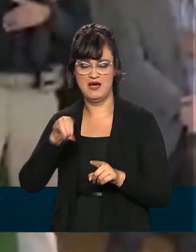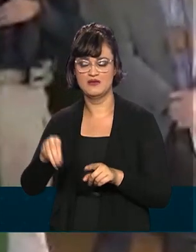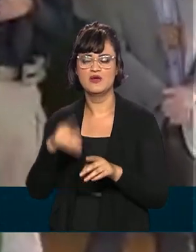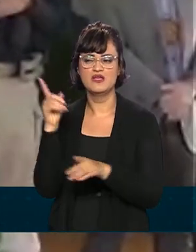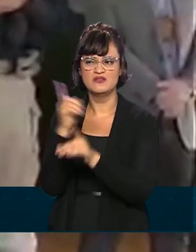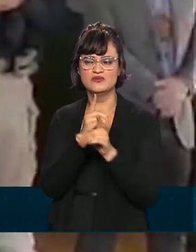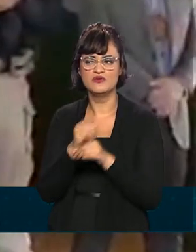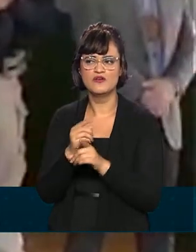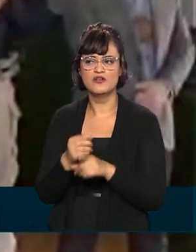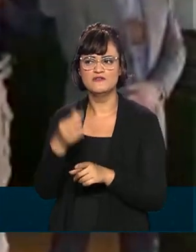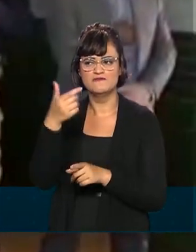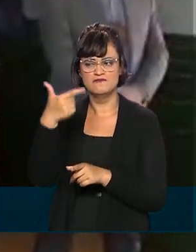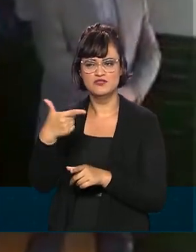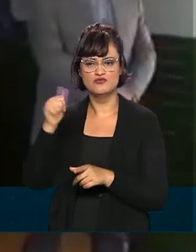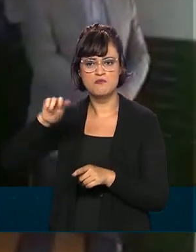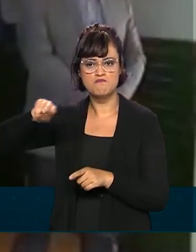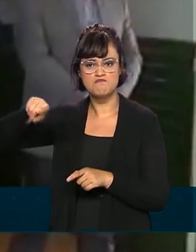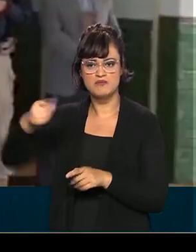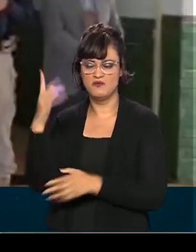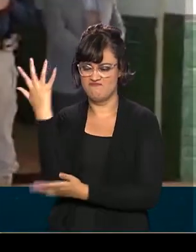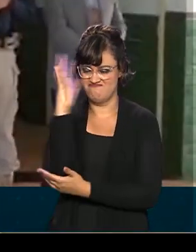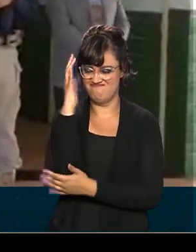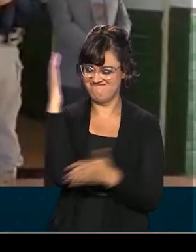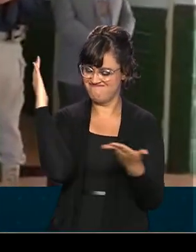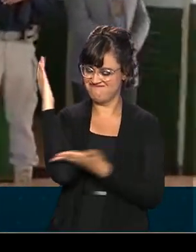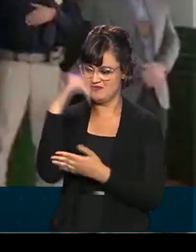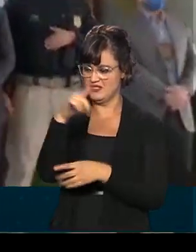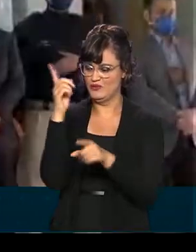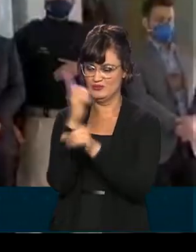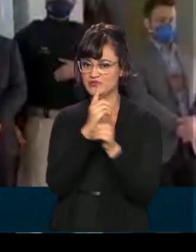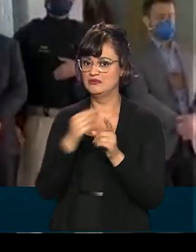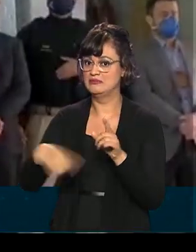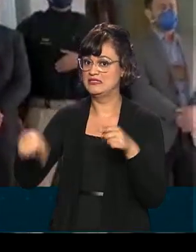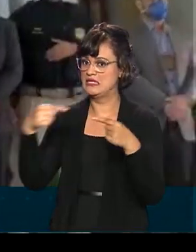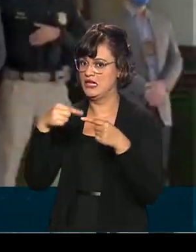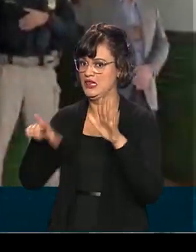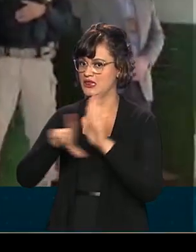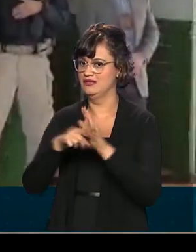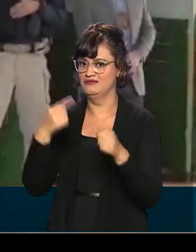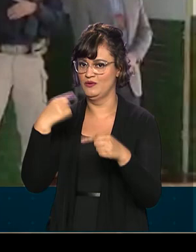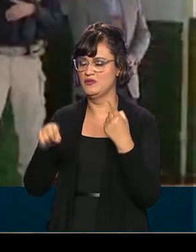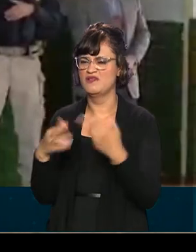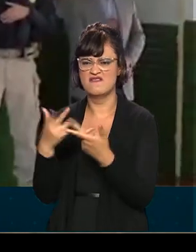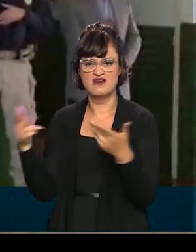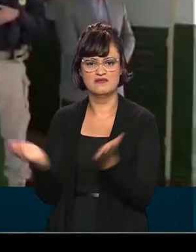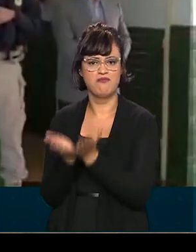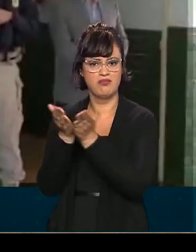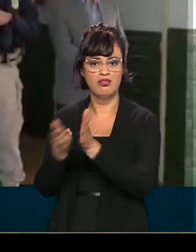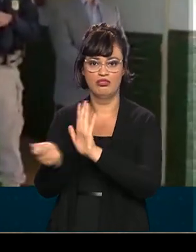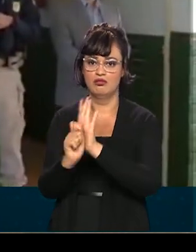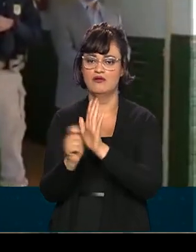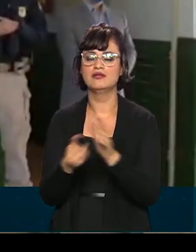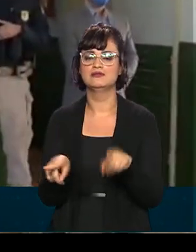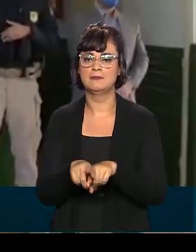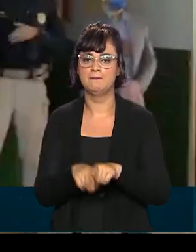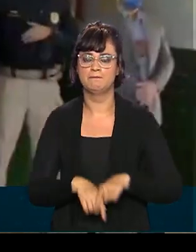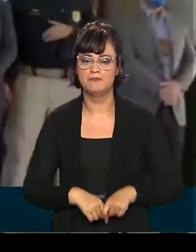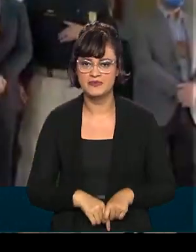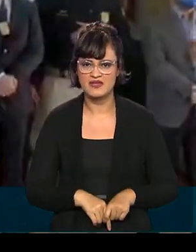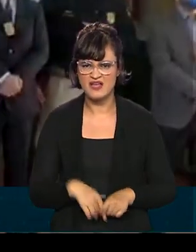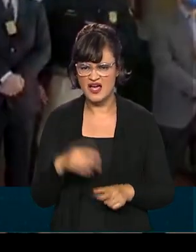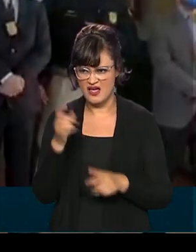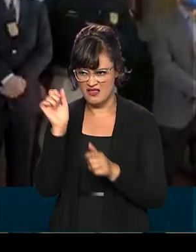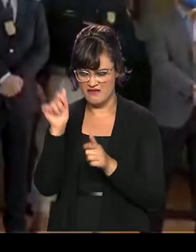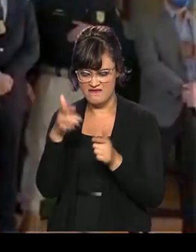28 mil metros cúbicos de madeira ilegal, além de embarcações, veículos e drogas. São números específicos.